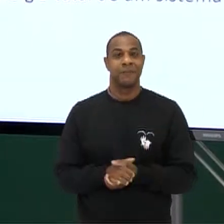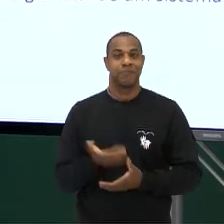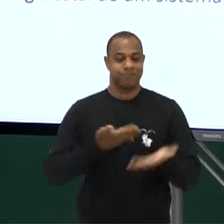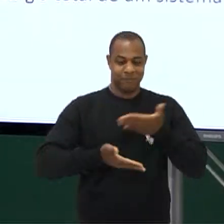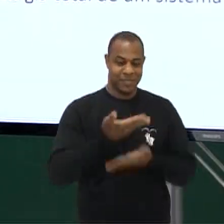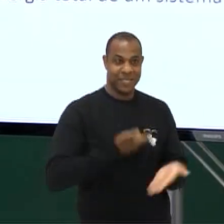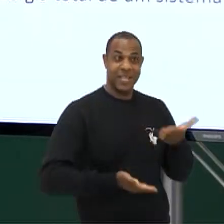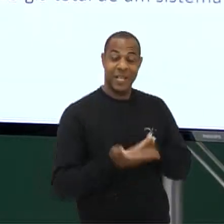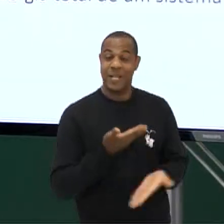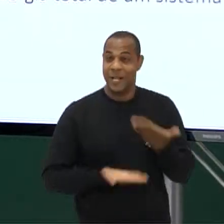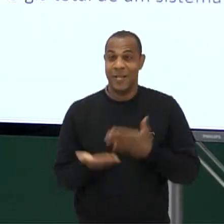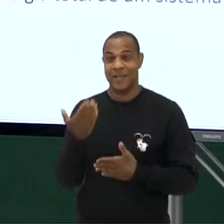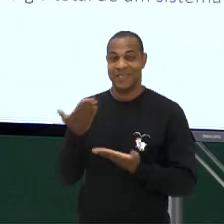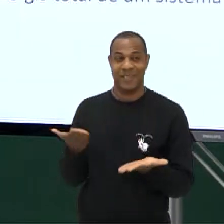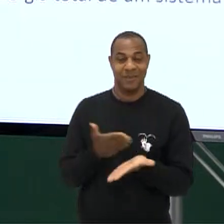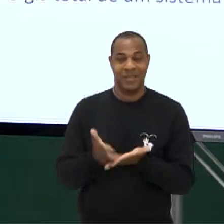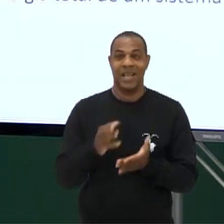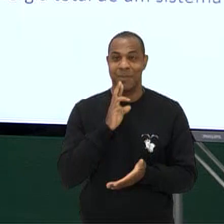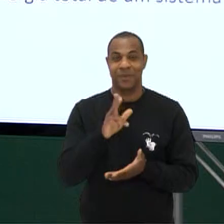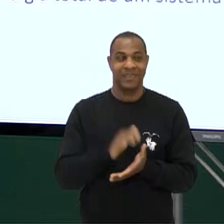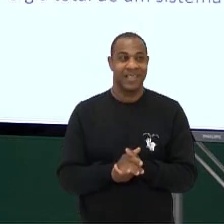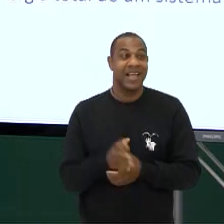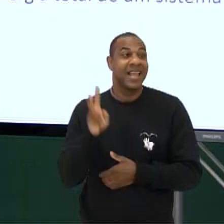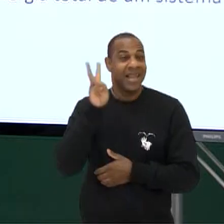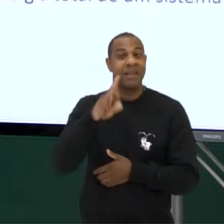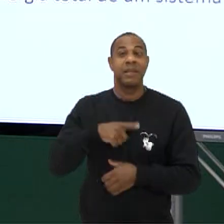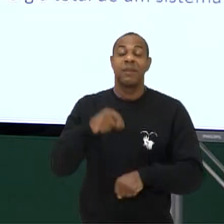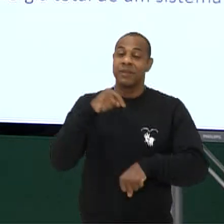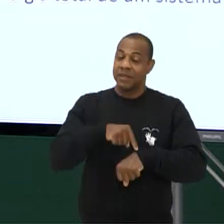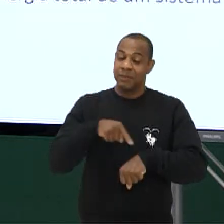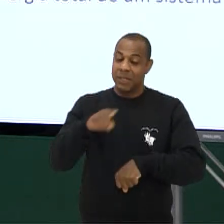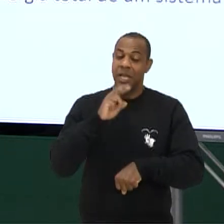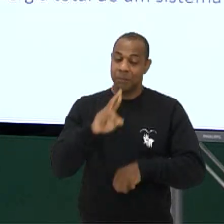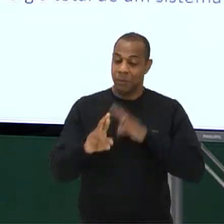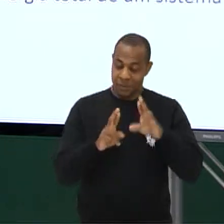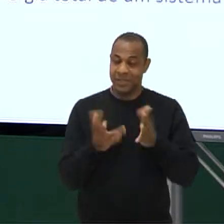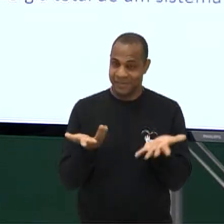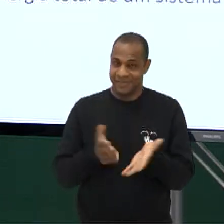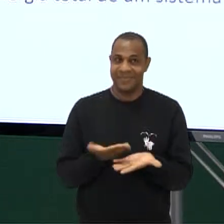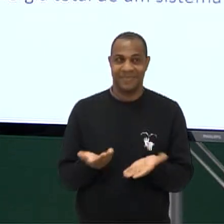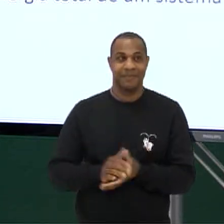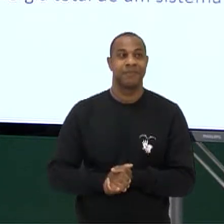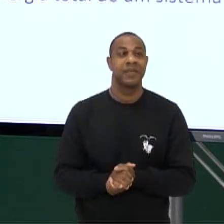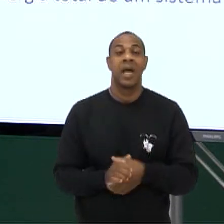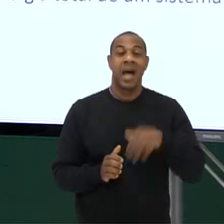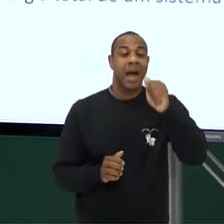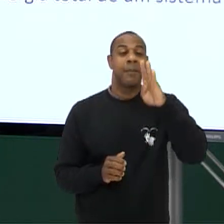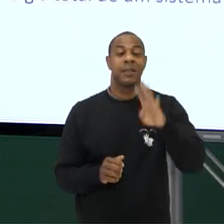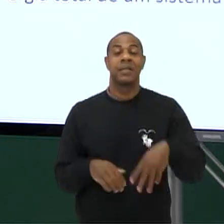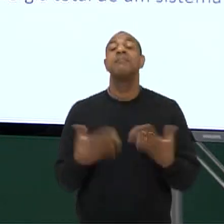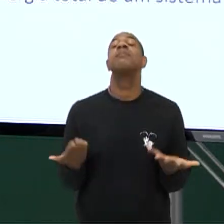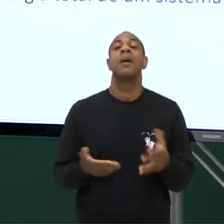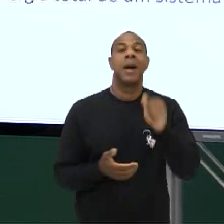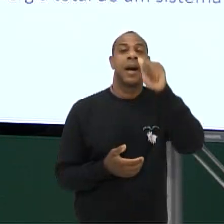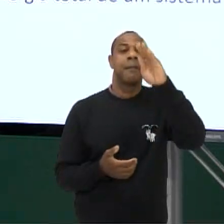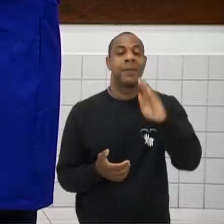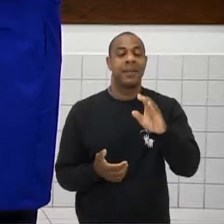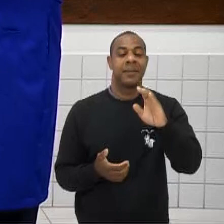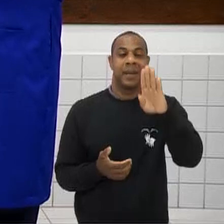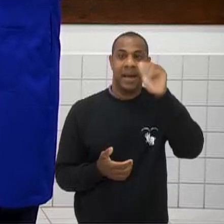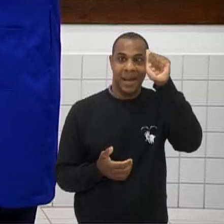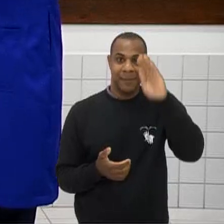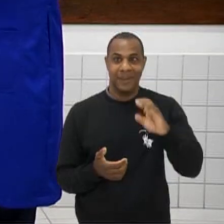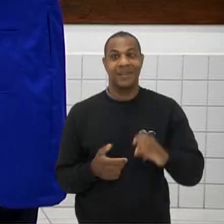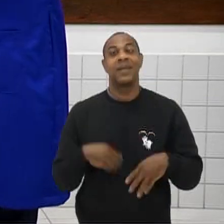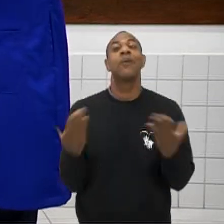interação A galera já está começando a responder Lembre-se que nós temos um tempinho Que precisa poder responder essa questão Alternativa A, B ou C Será que vai cair? Vamos lá Então vamos